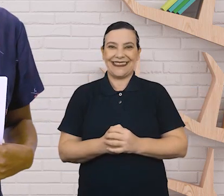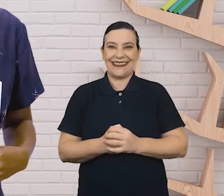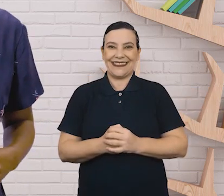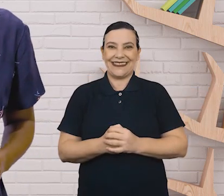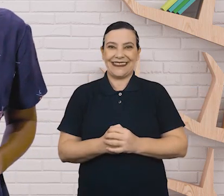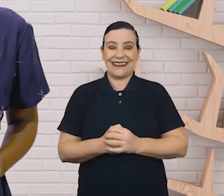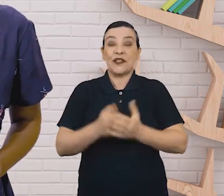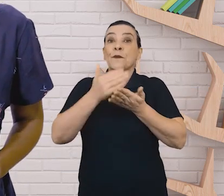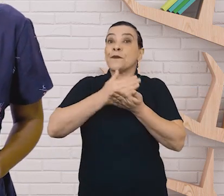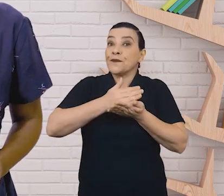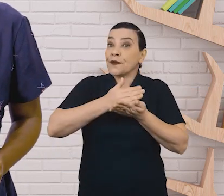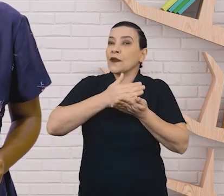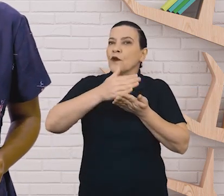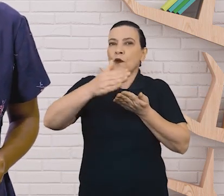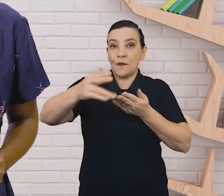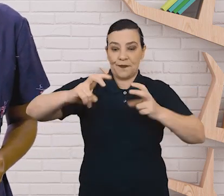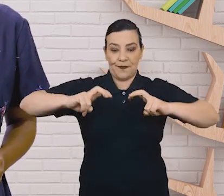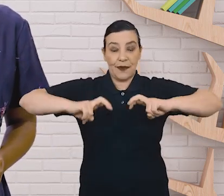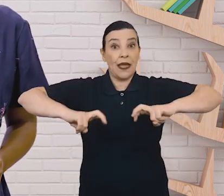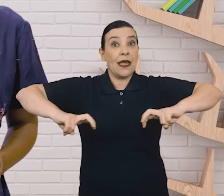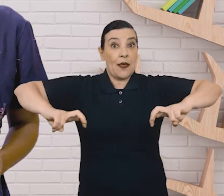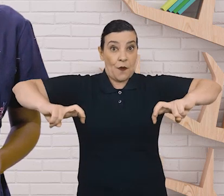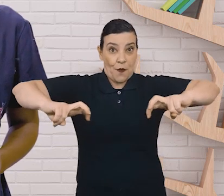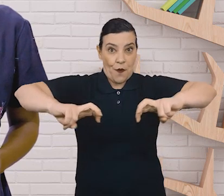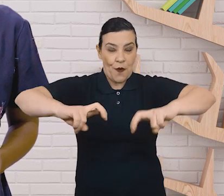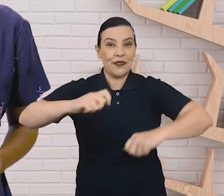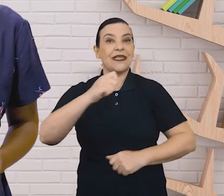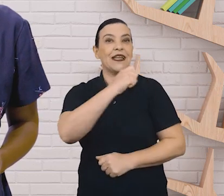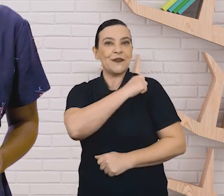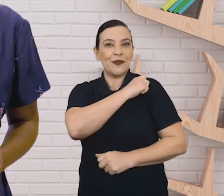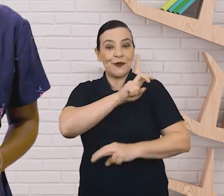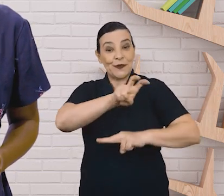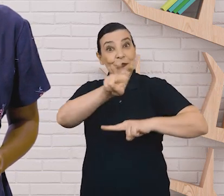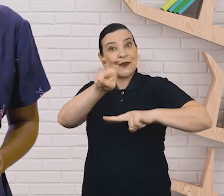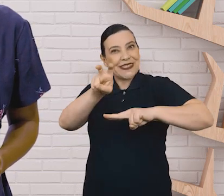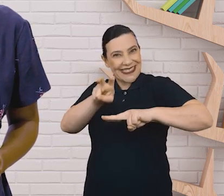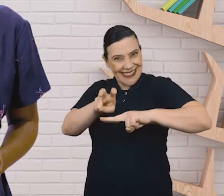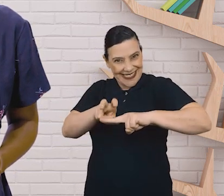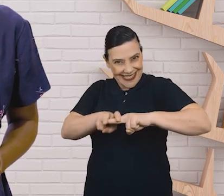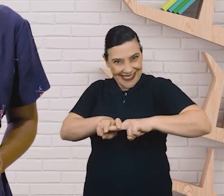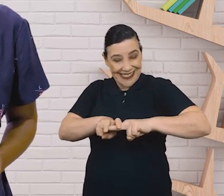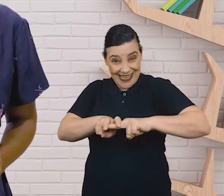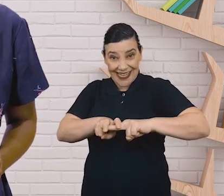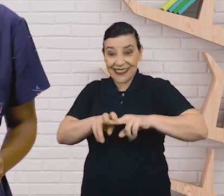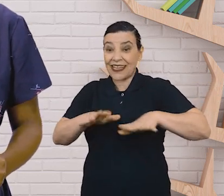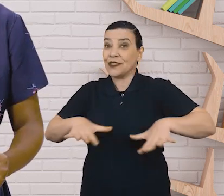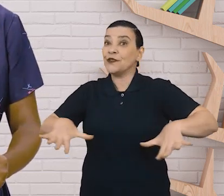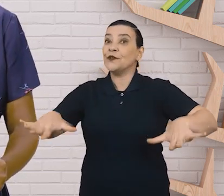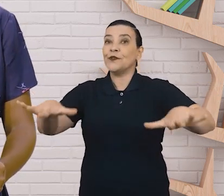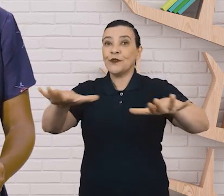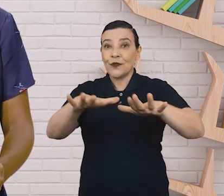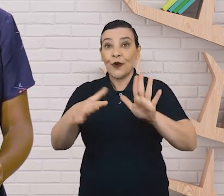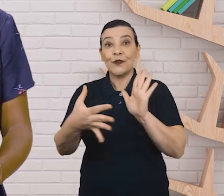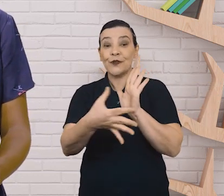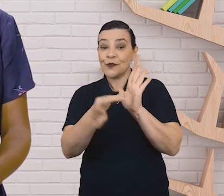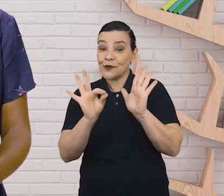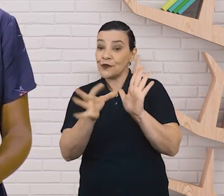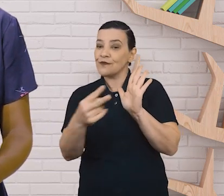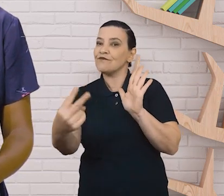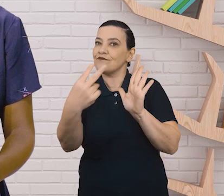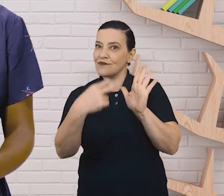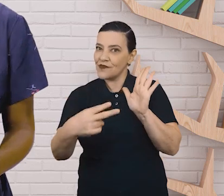Para começar, forme uma roda com os alunos e se posicione em um lugar da roda onde todos possam ver o livro com